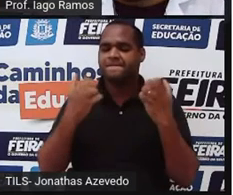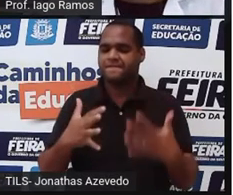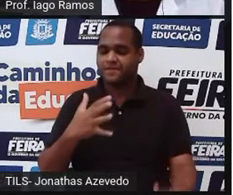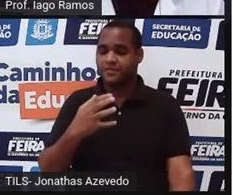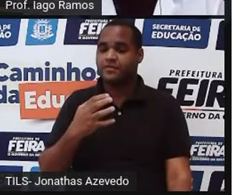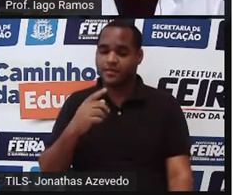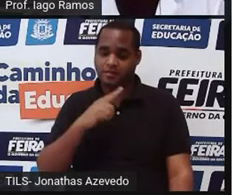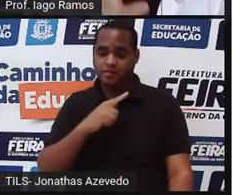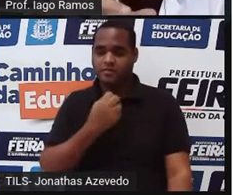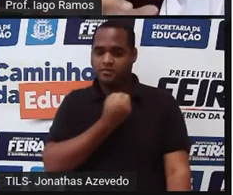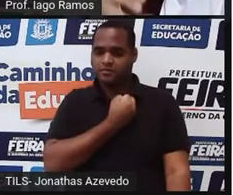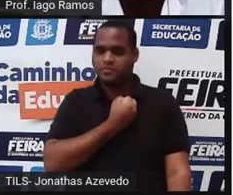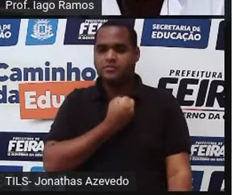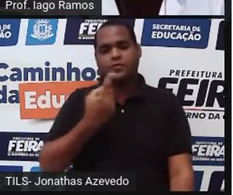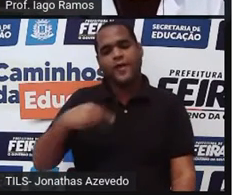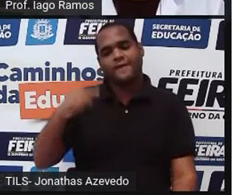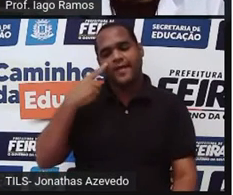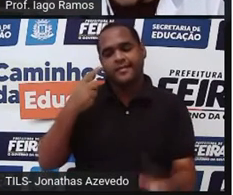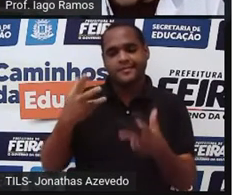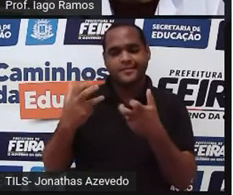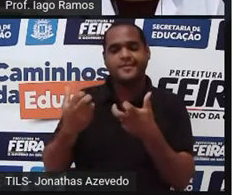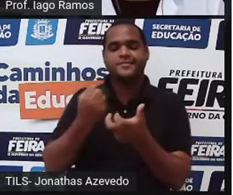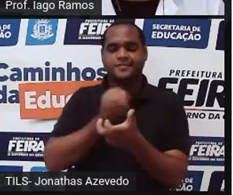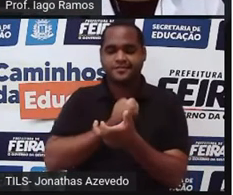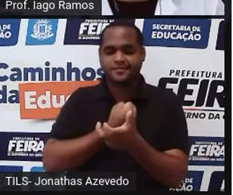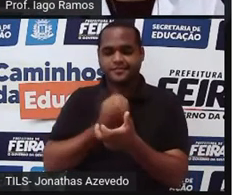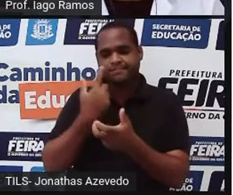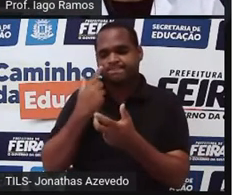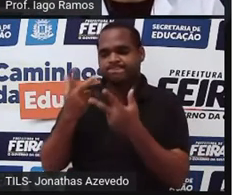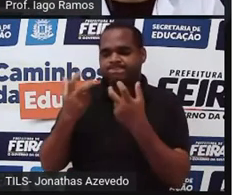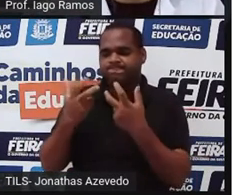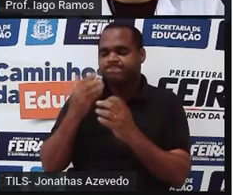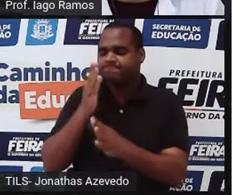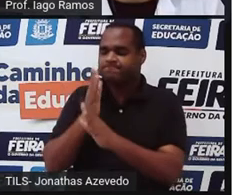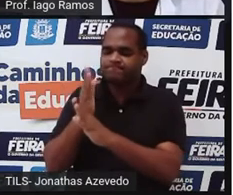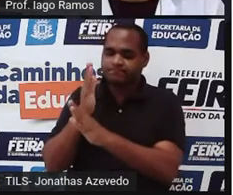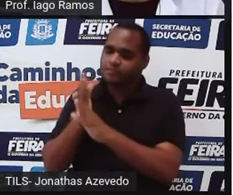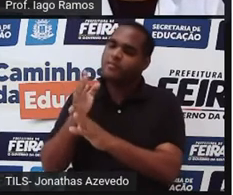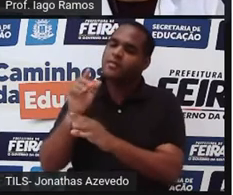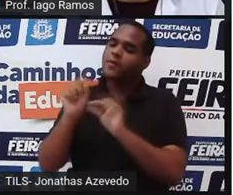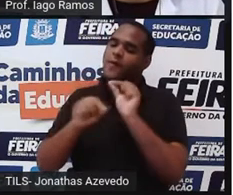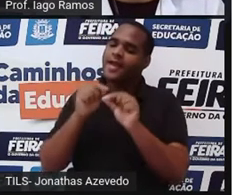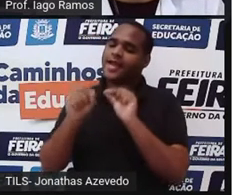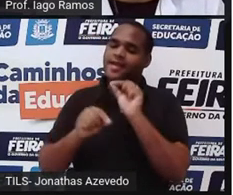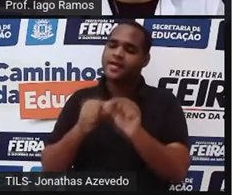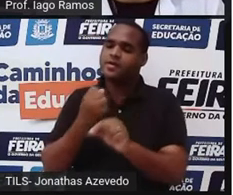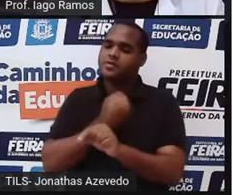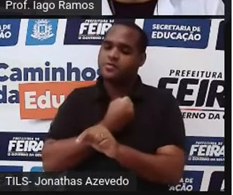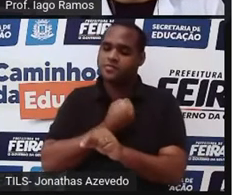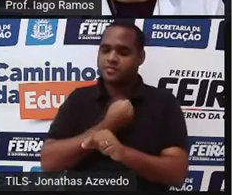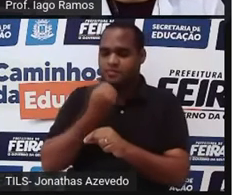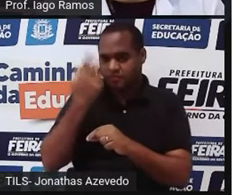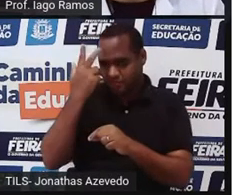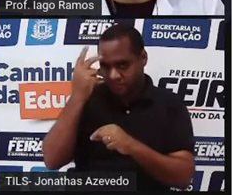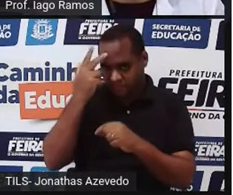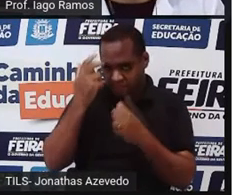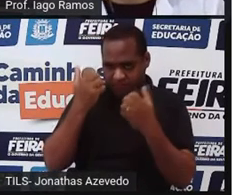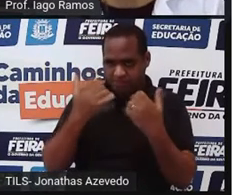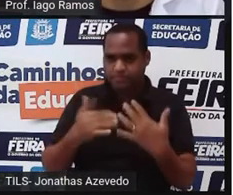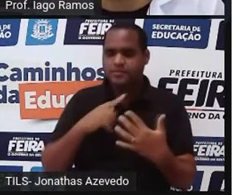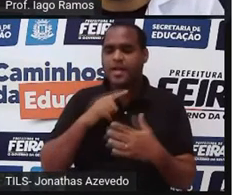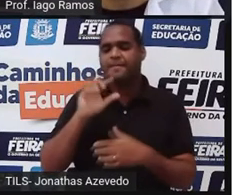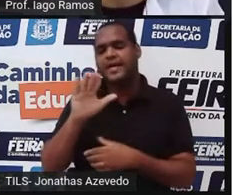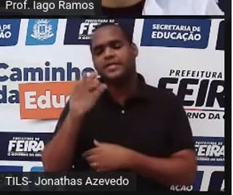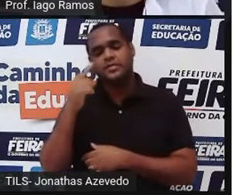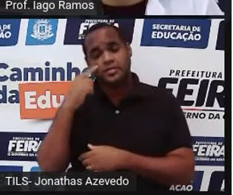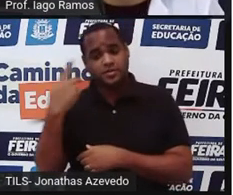números. E a gente vai identificar ali aqueles números e vai perceber que eles são racionais. Ok? Mas é bom